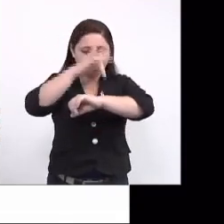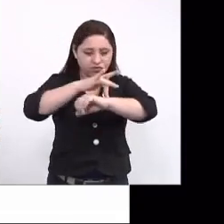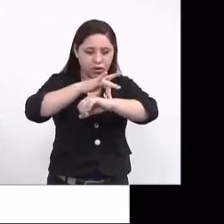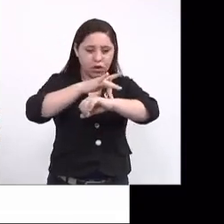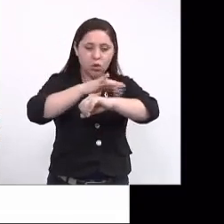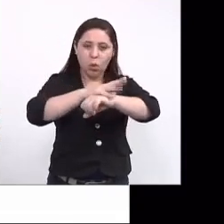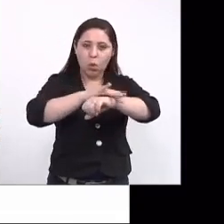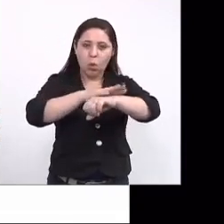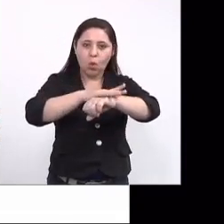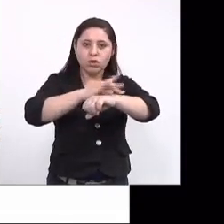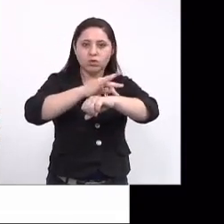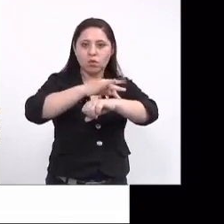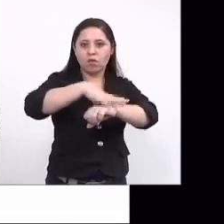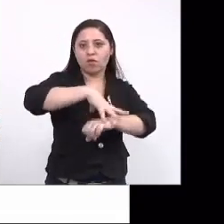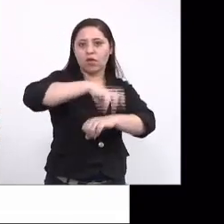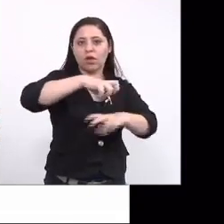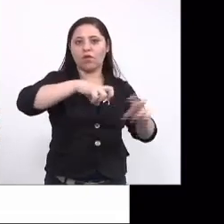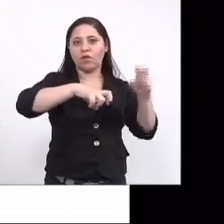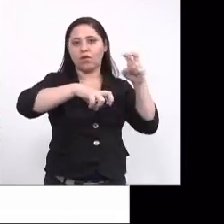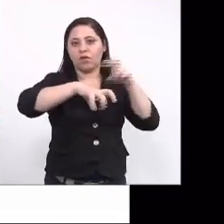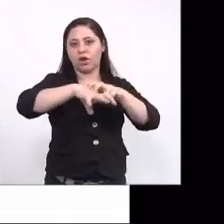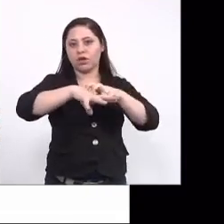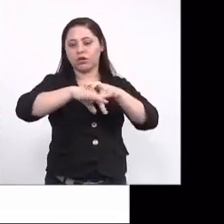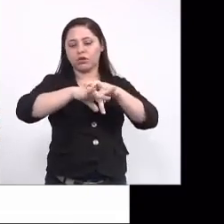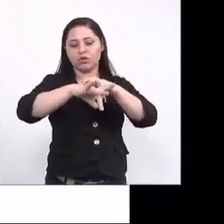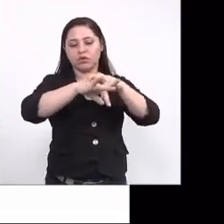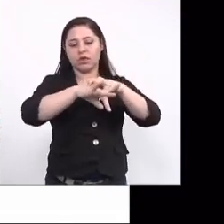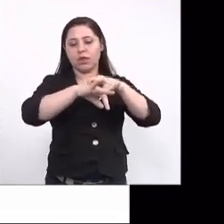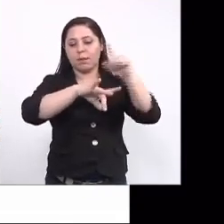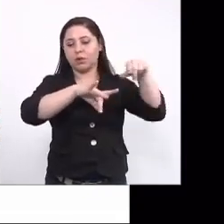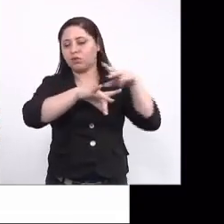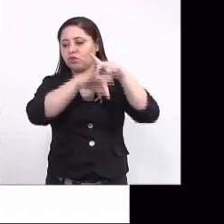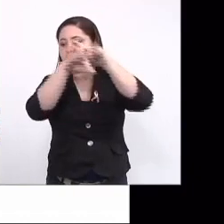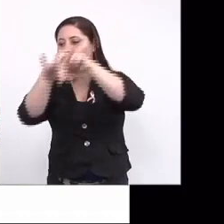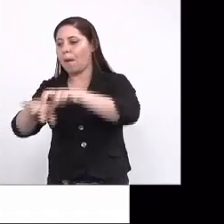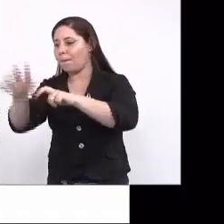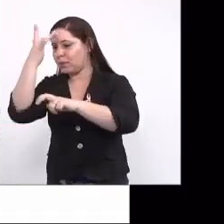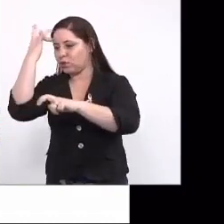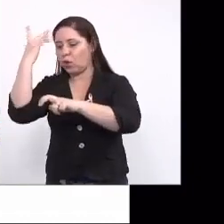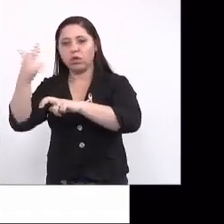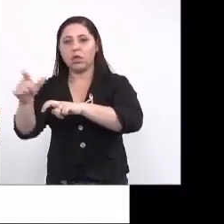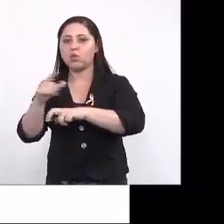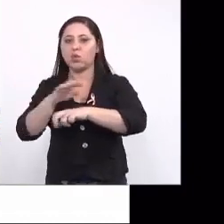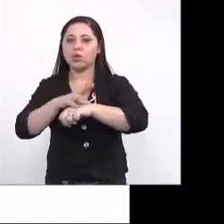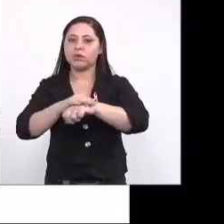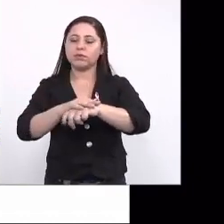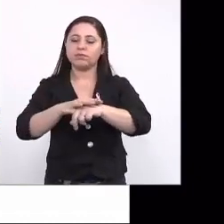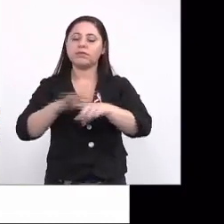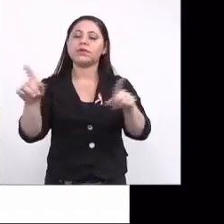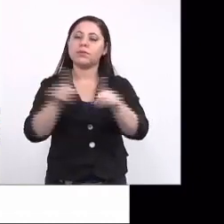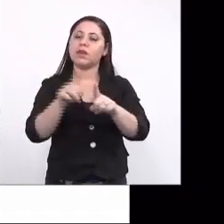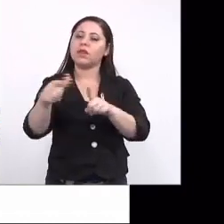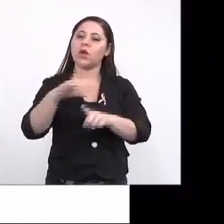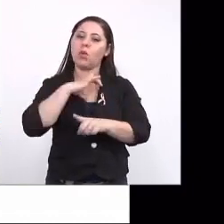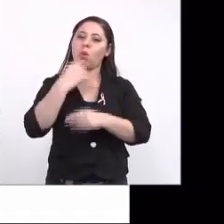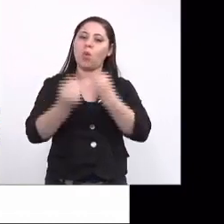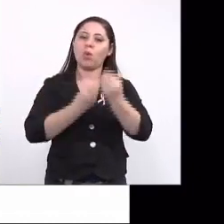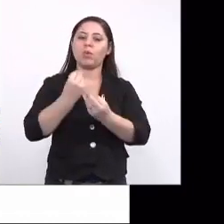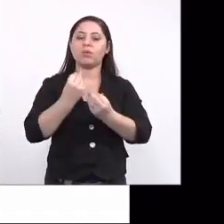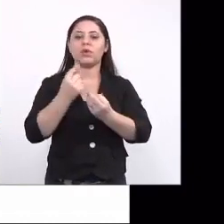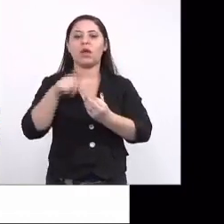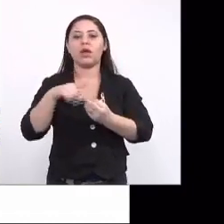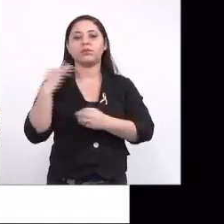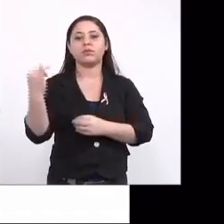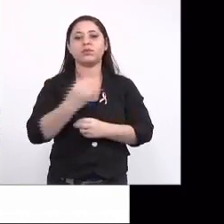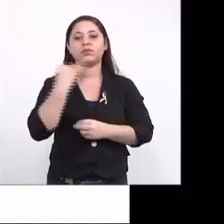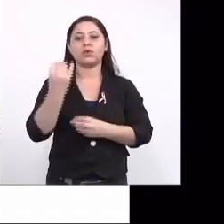doente, vai se infectar com o vírus e transmitir para uma pessoa não doente. Mas também tem outras vias de infecção. A mais importante delas